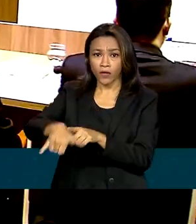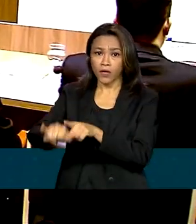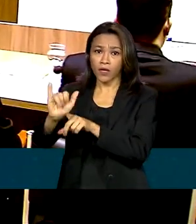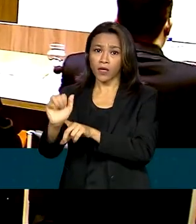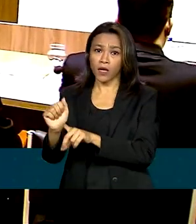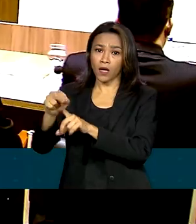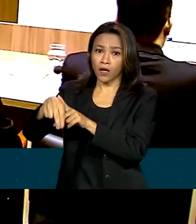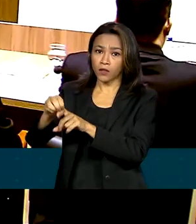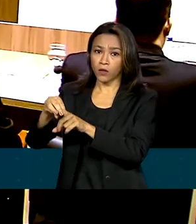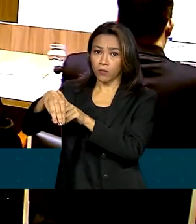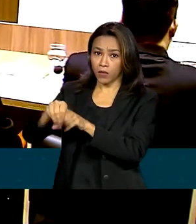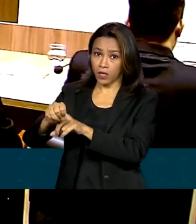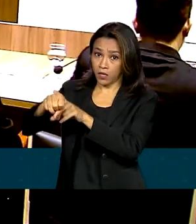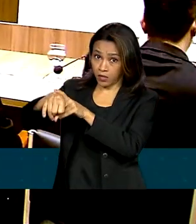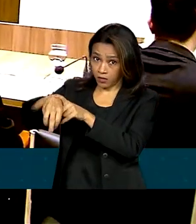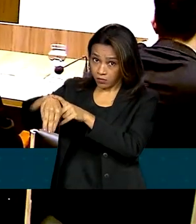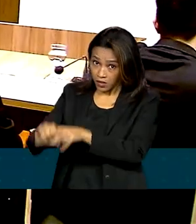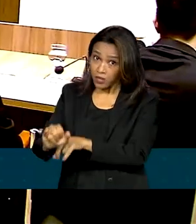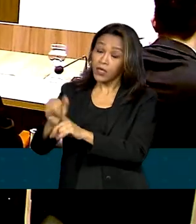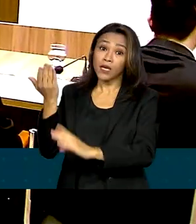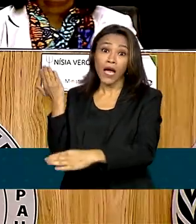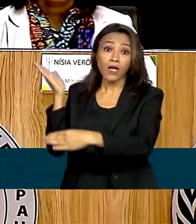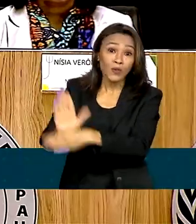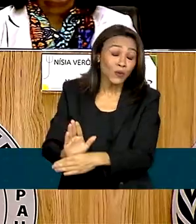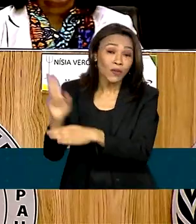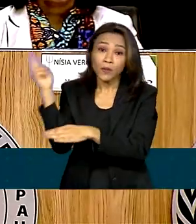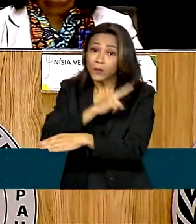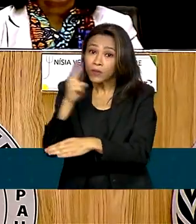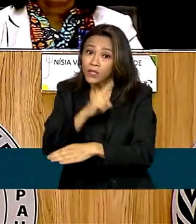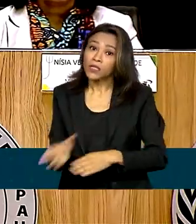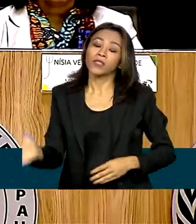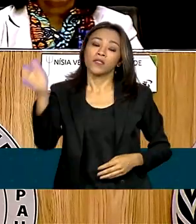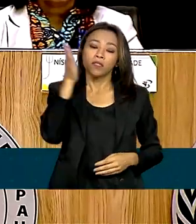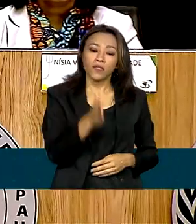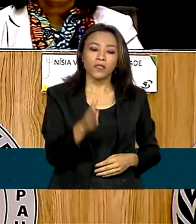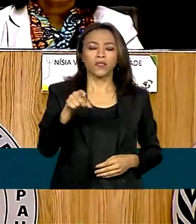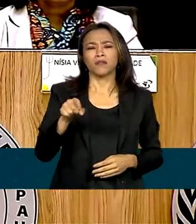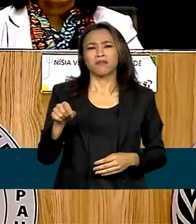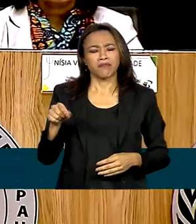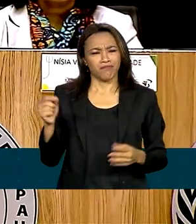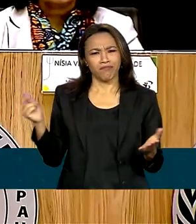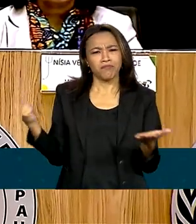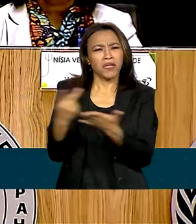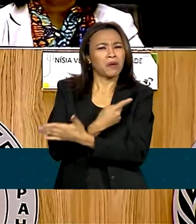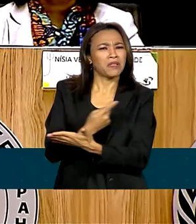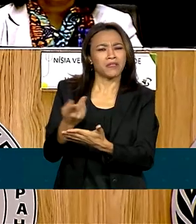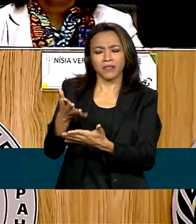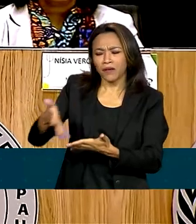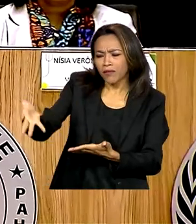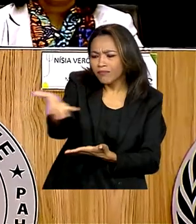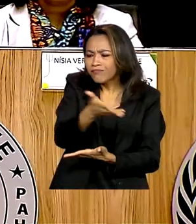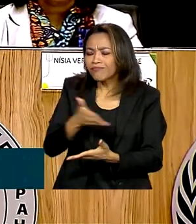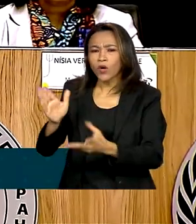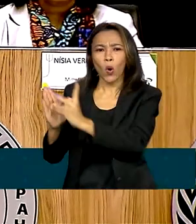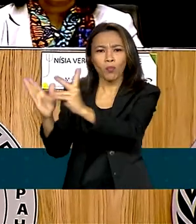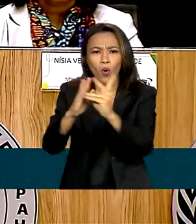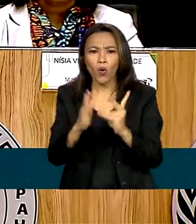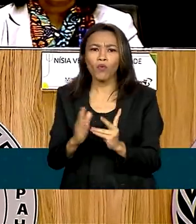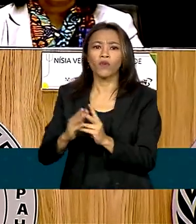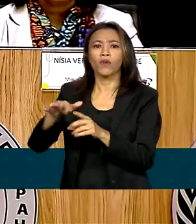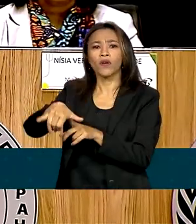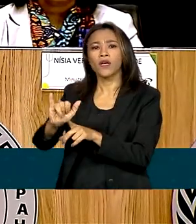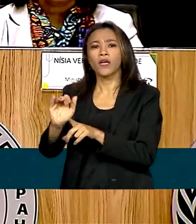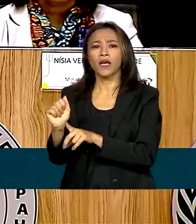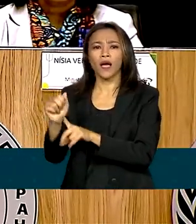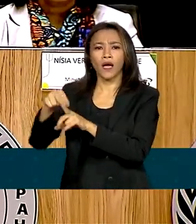e a necessidade de socorro imediato. A situação vivenciada pelos povos Yanomami merece